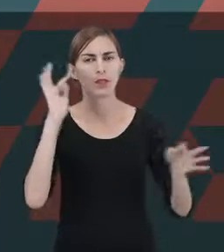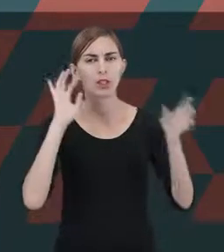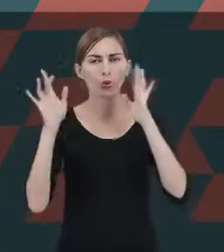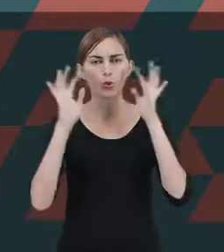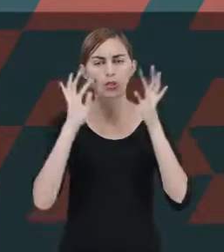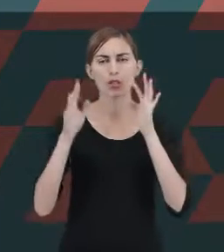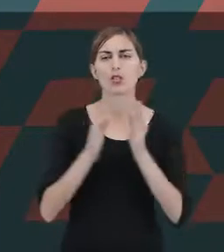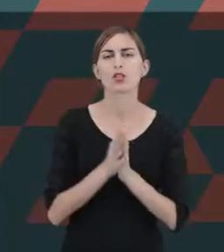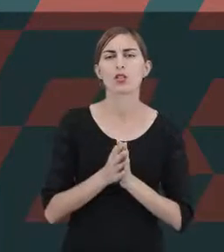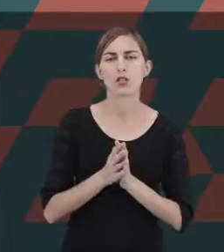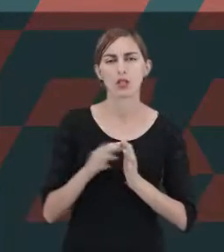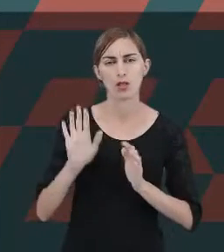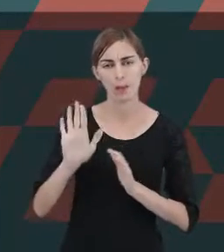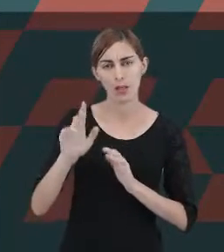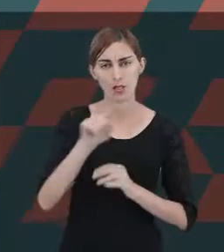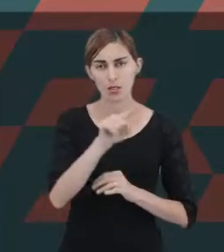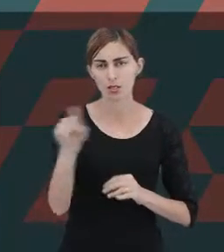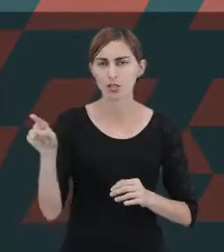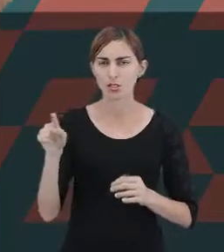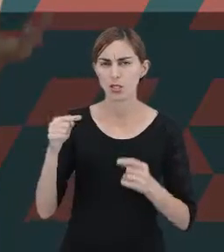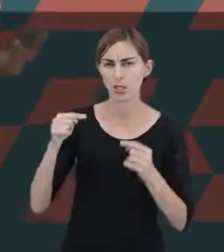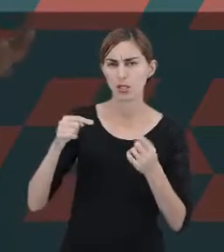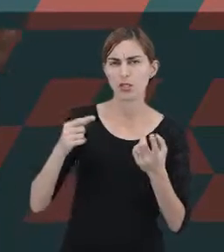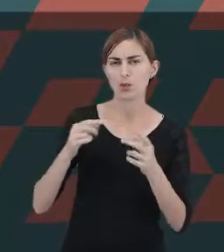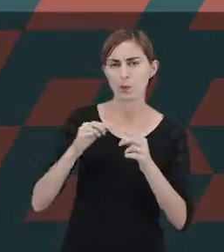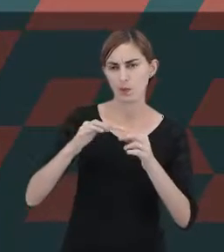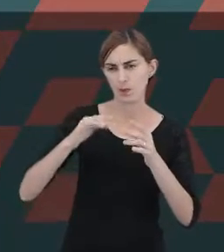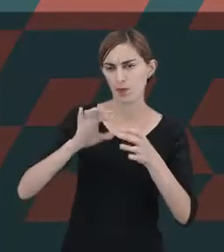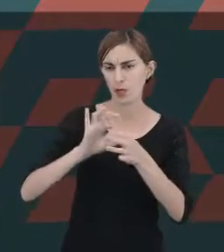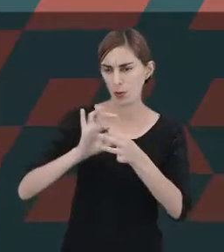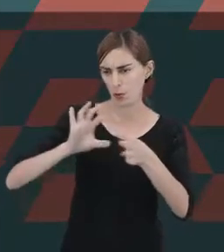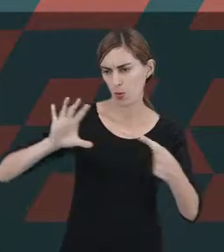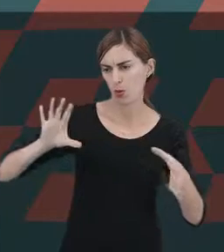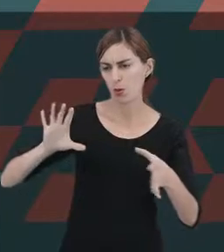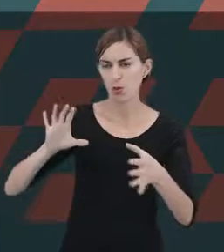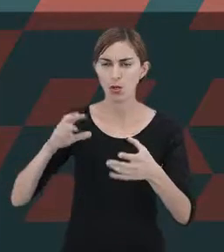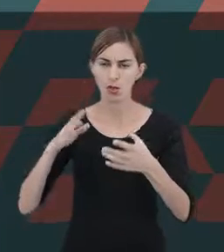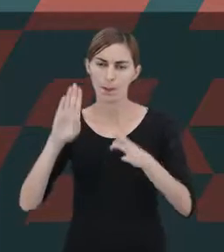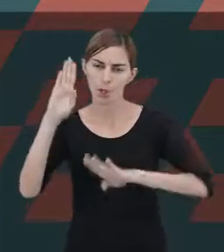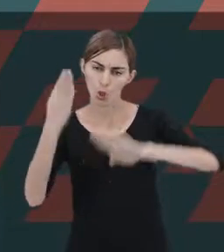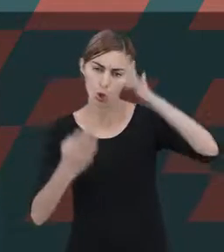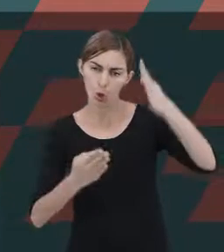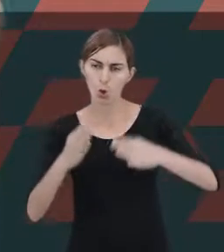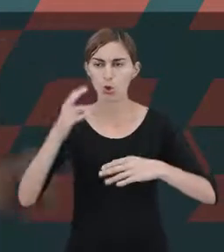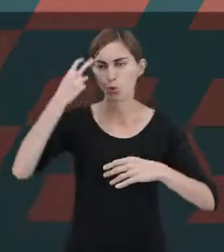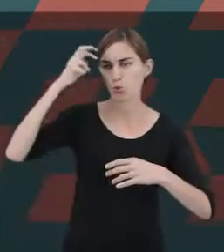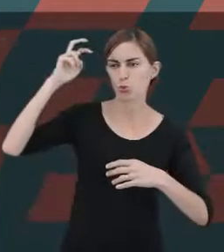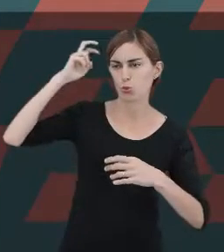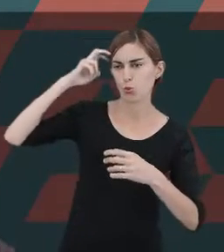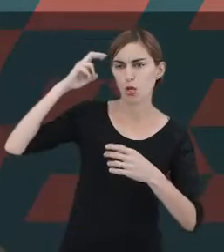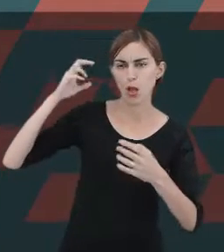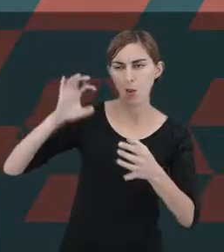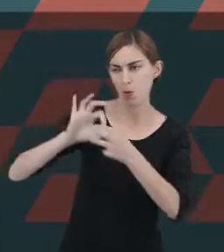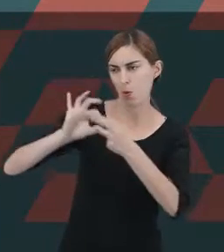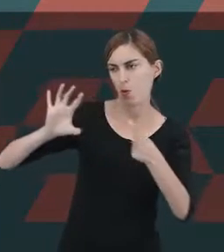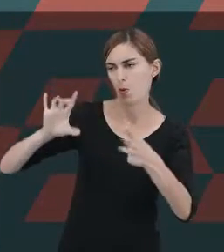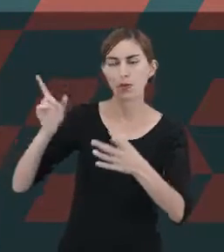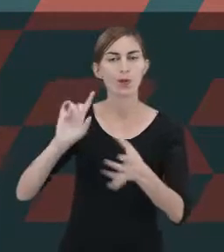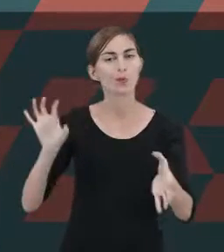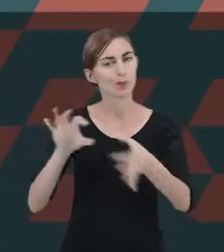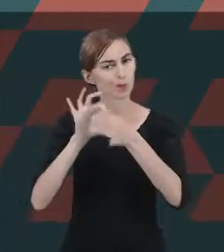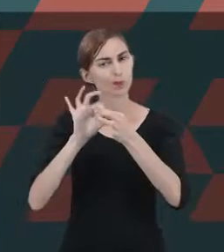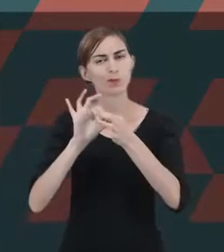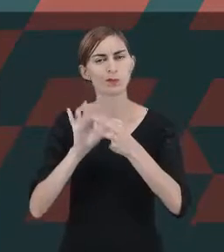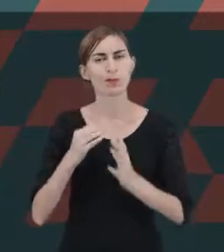mas ele não dissocia o que seria biológico do cultural. Para Ballon, os processos biológicos e os